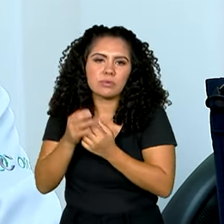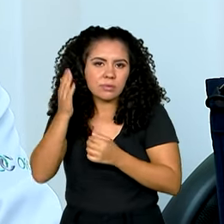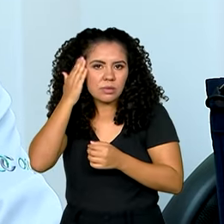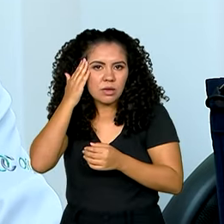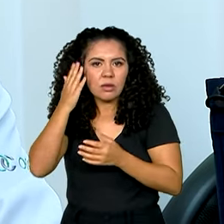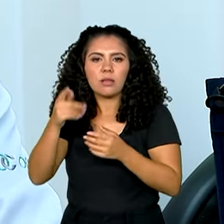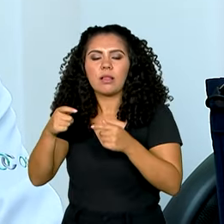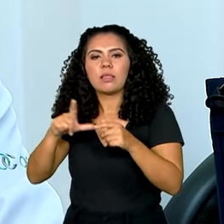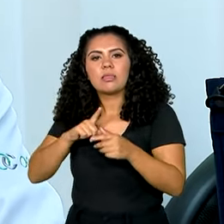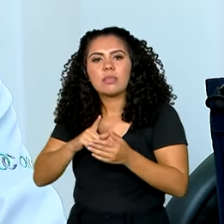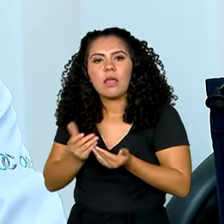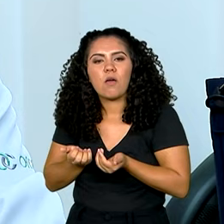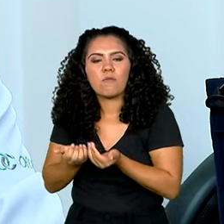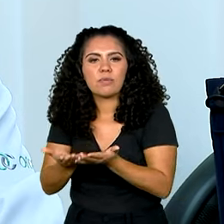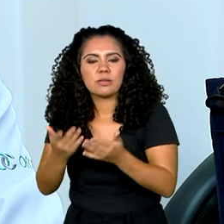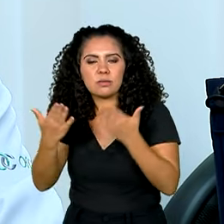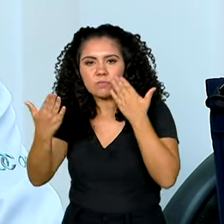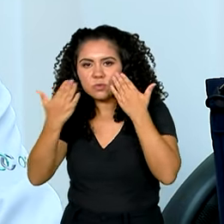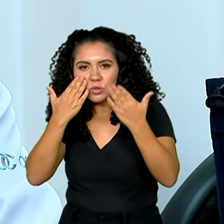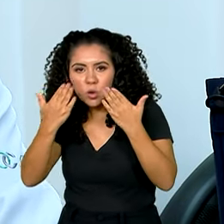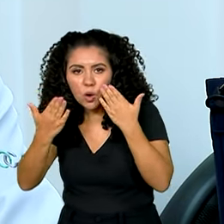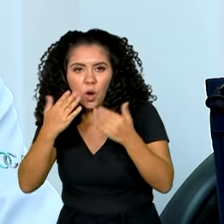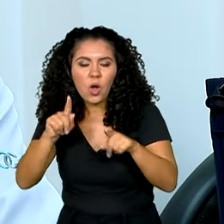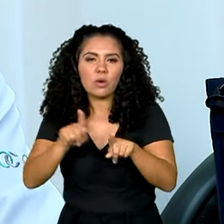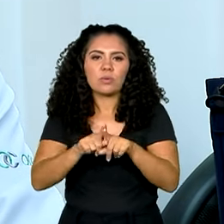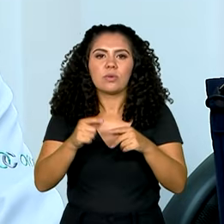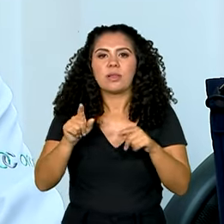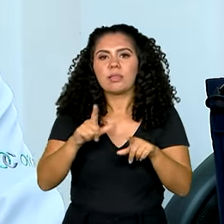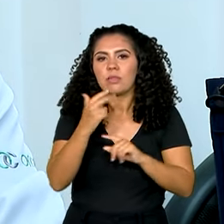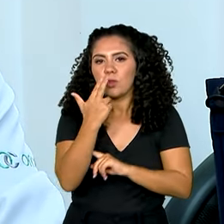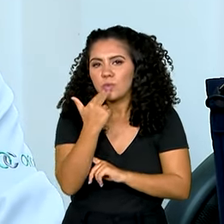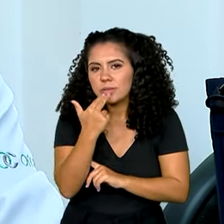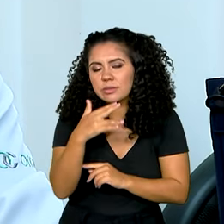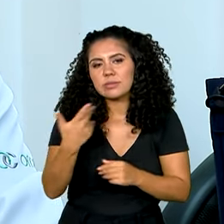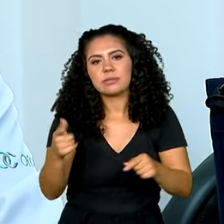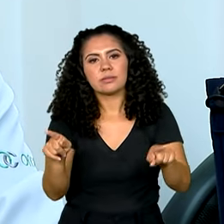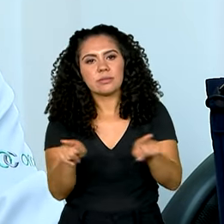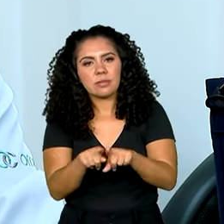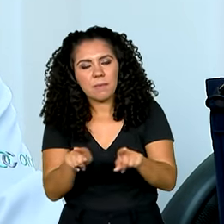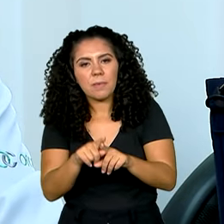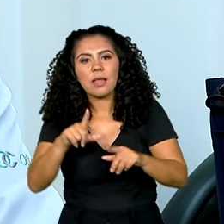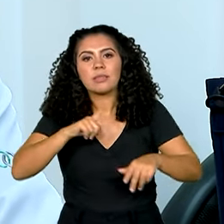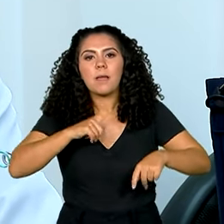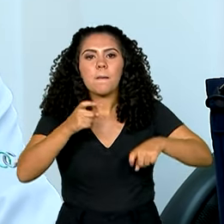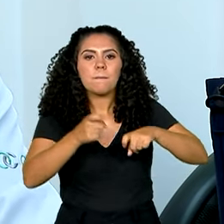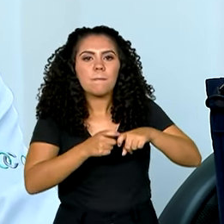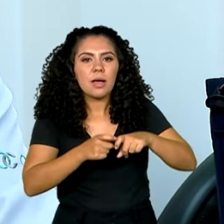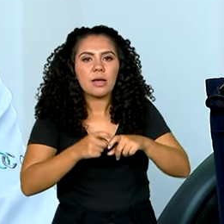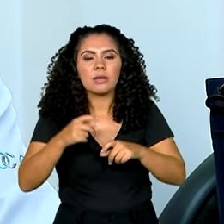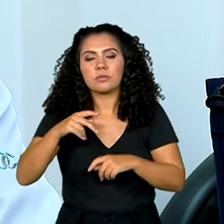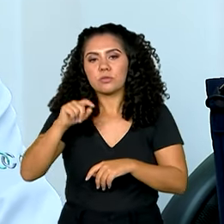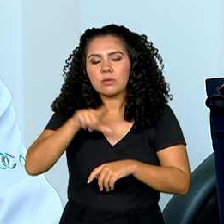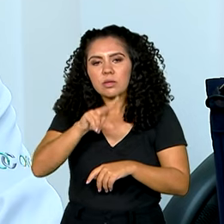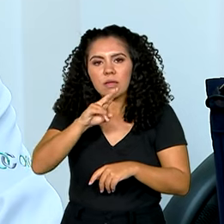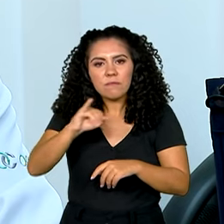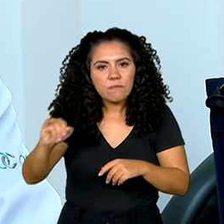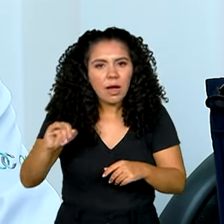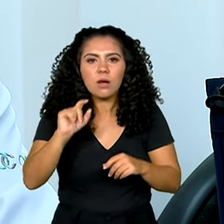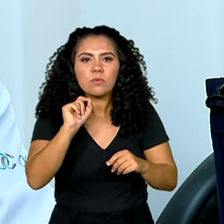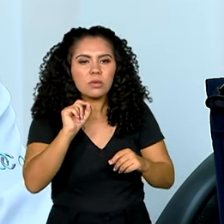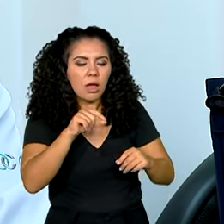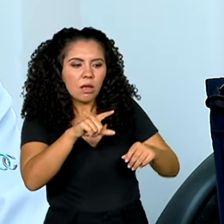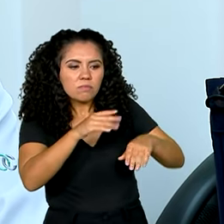tem psicólogo, nutricionista, tem um médico paliativista que vai lidar com os sintomas do paciente,